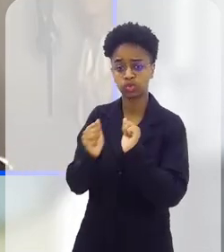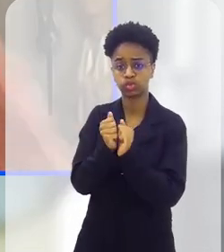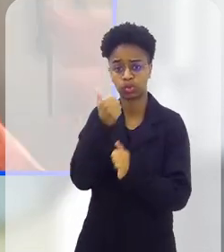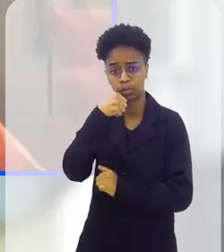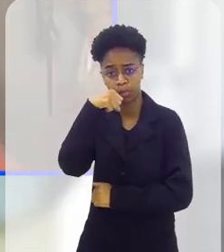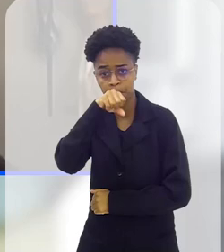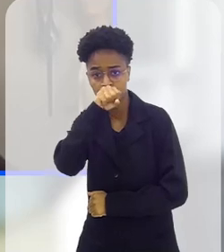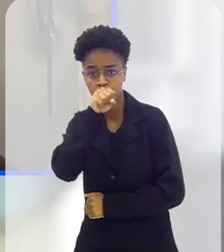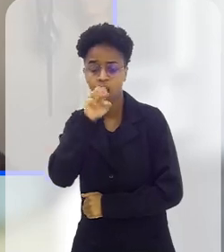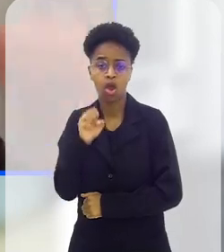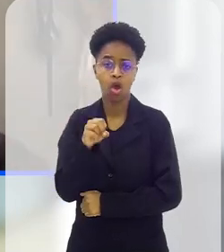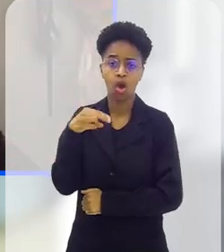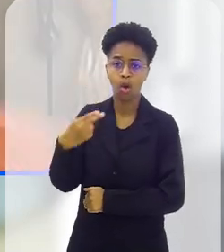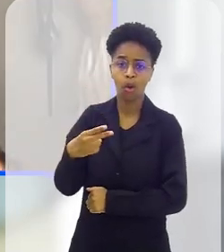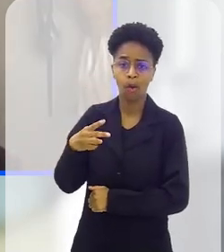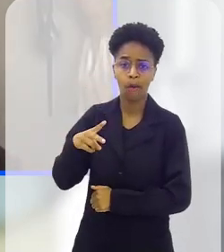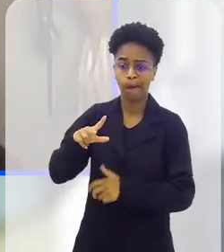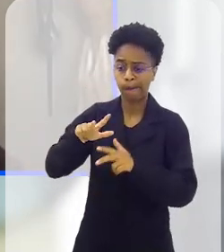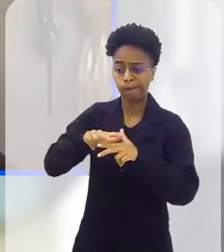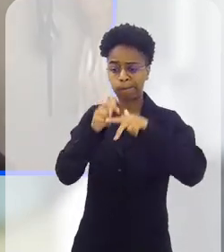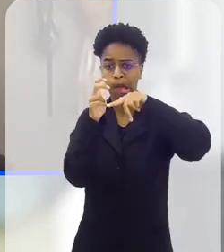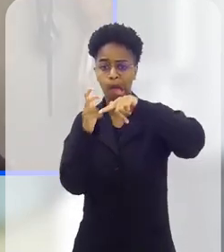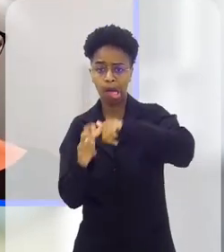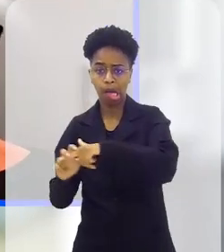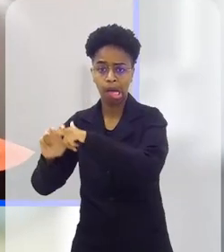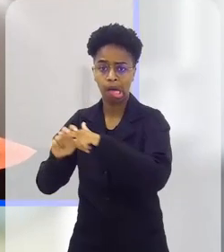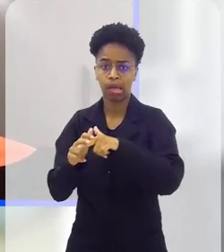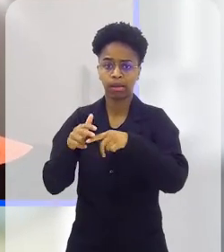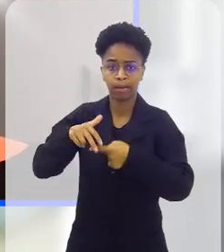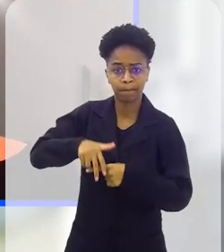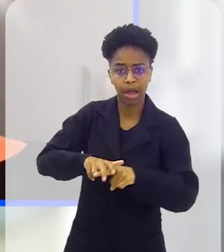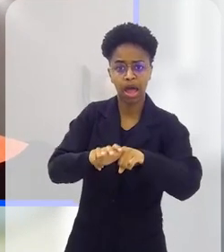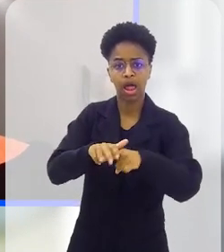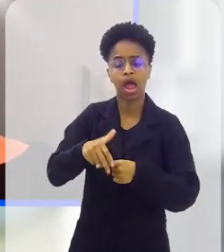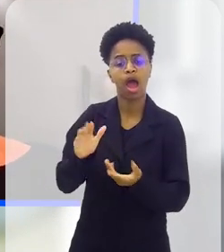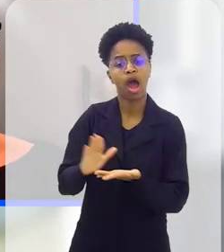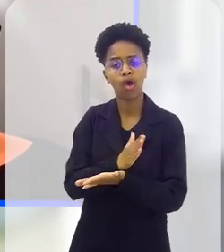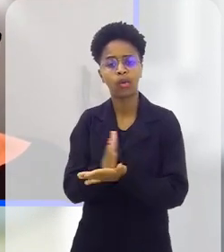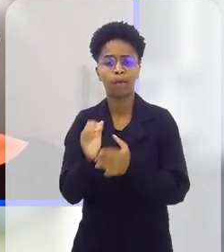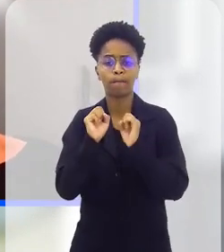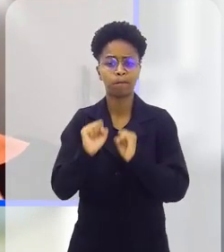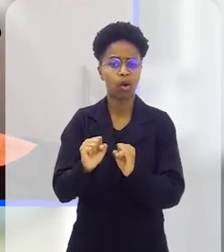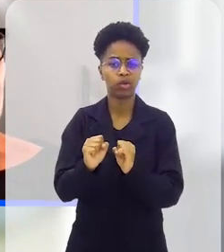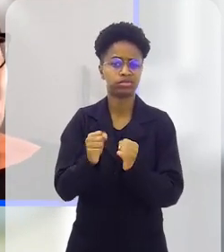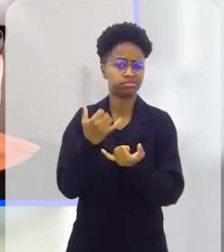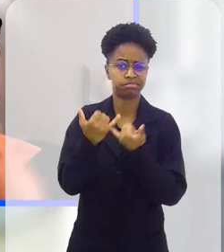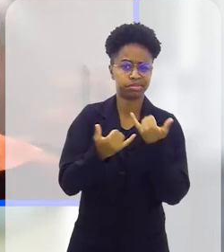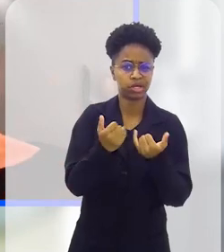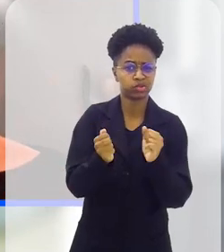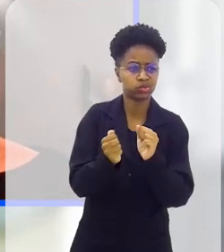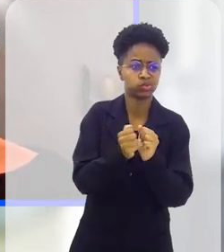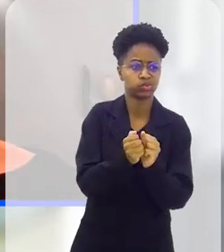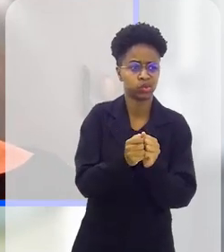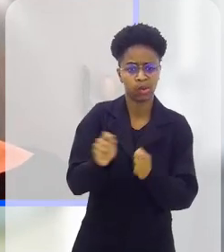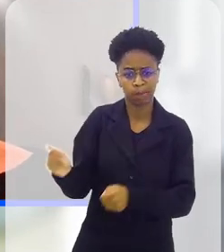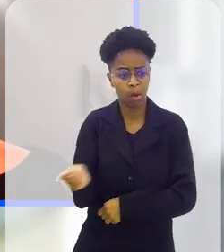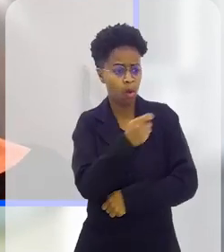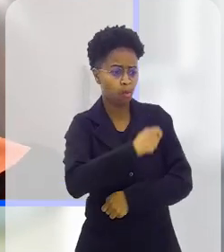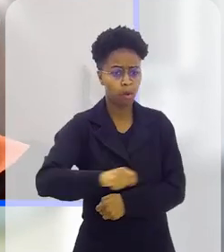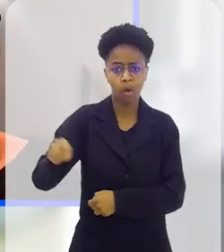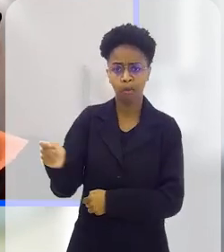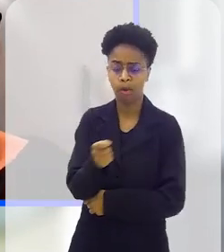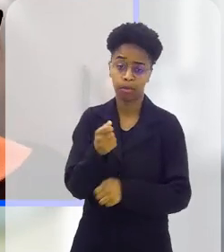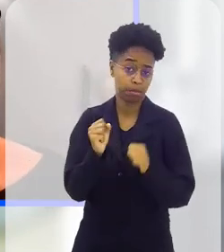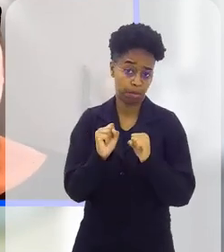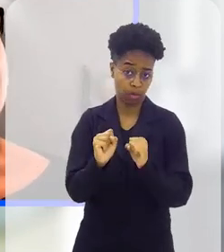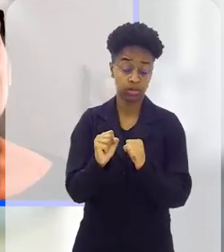mãe, outras estão naquele trepa-trepa, no balanço, algumas podem estar num totó perto, ou num pingue-pongue, então você